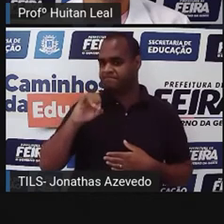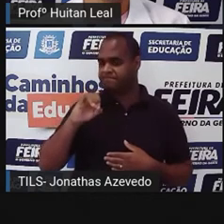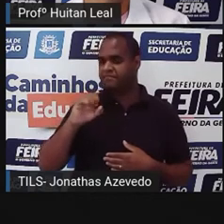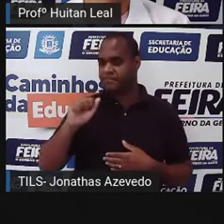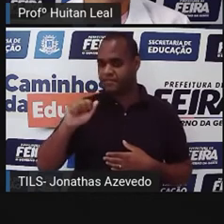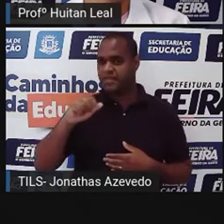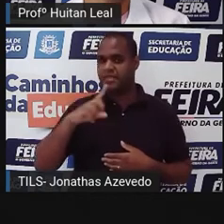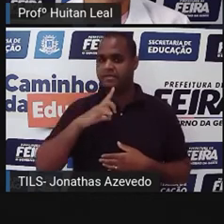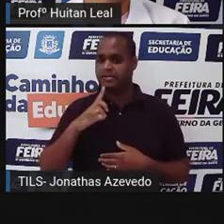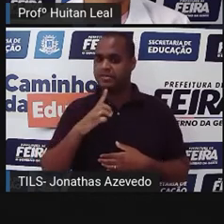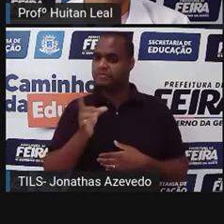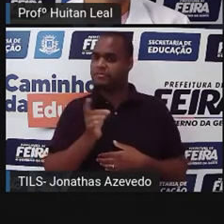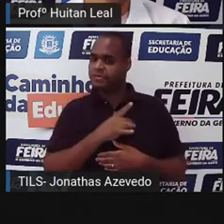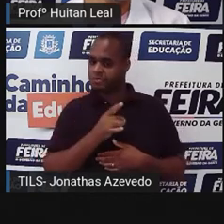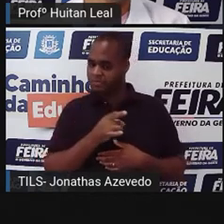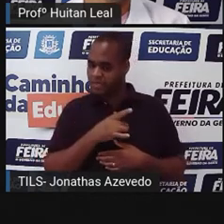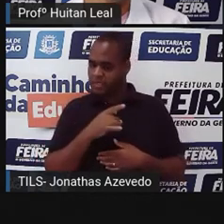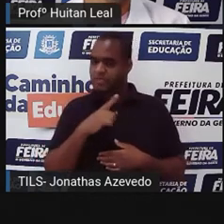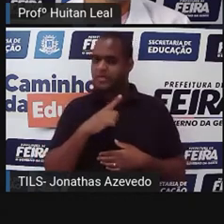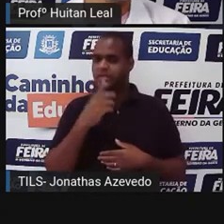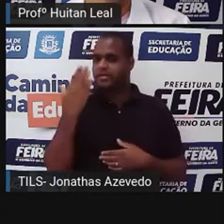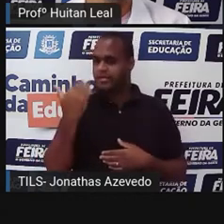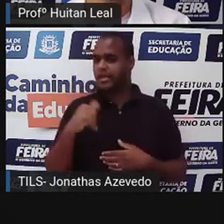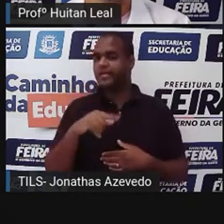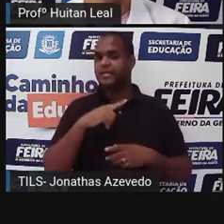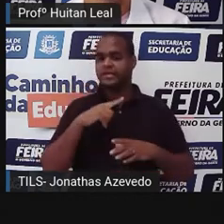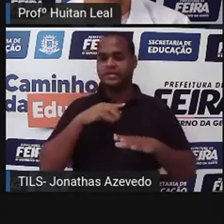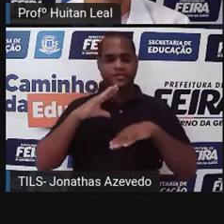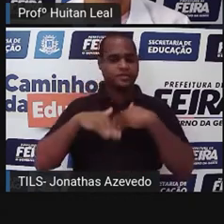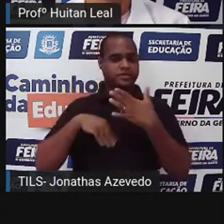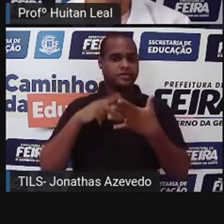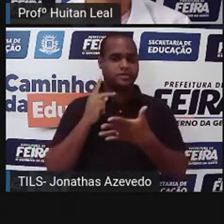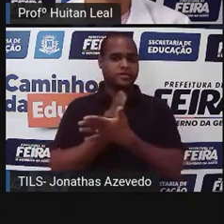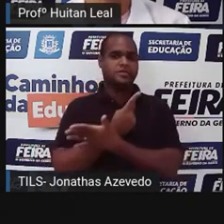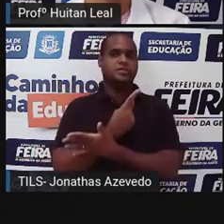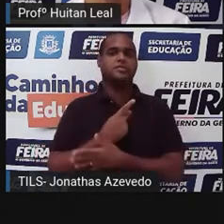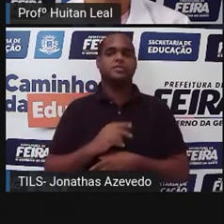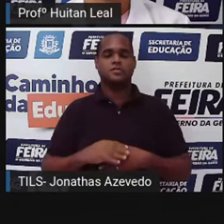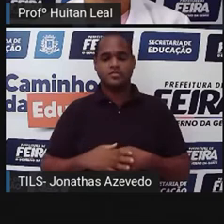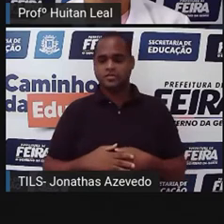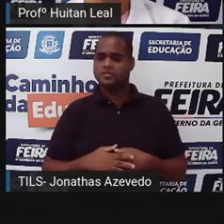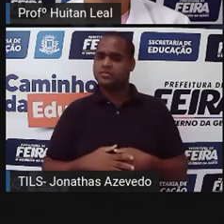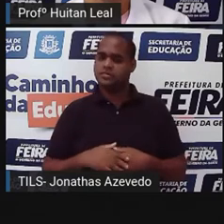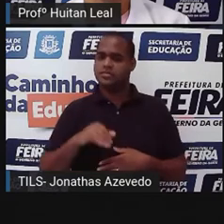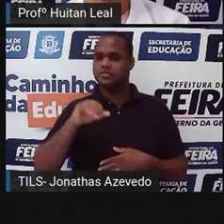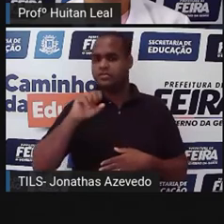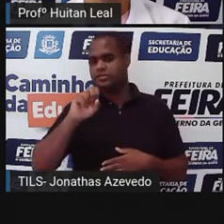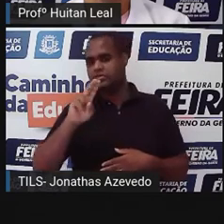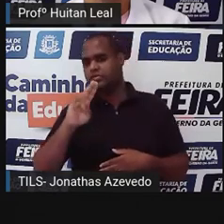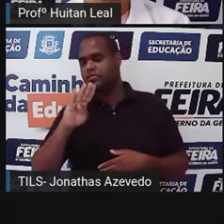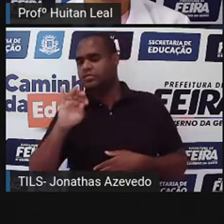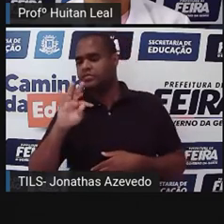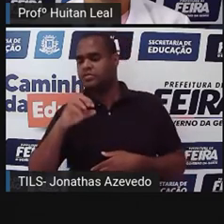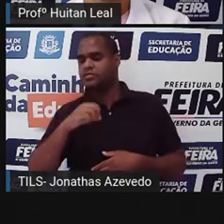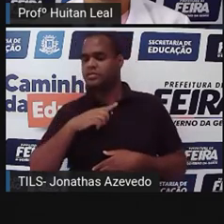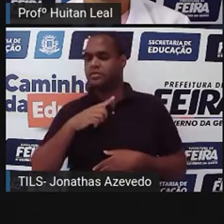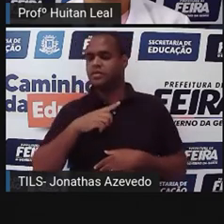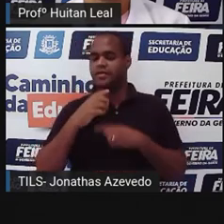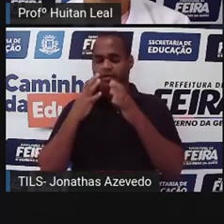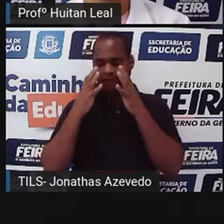está temendo alguma coisa porque ela sabe que fez algo de errado. De súbito, Maria Nula começou a ouvir